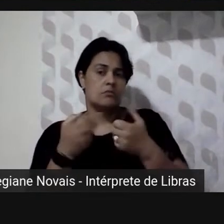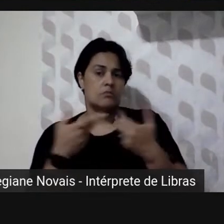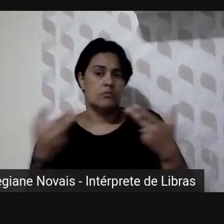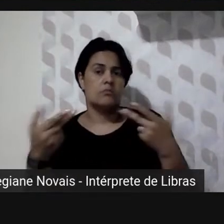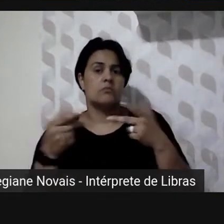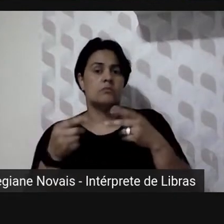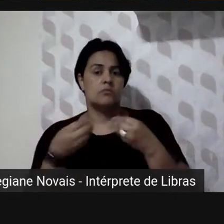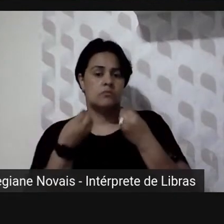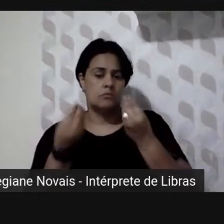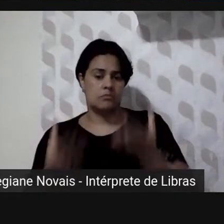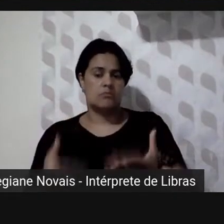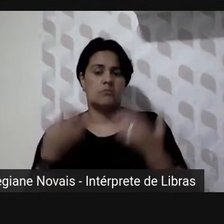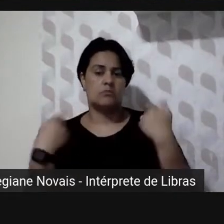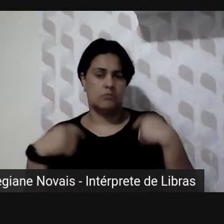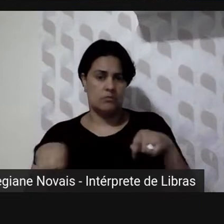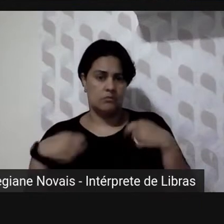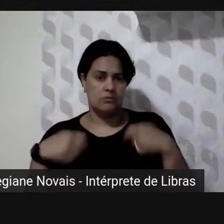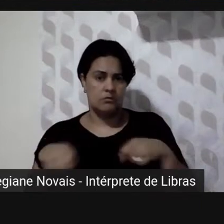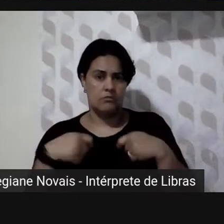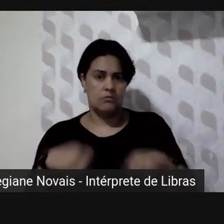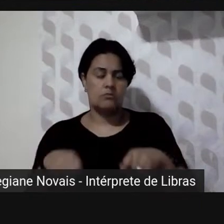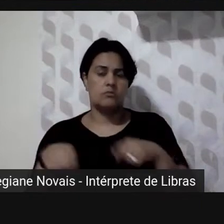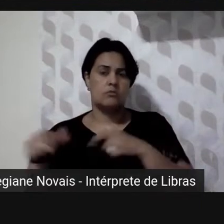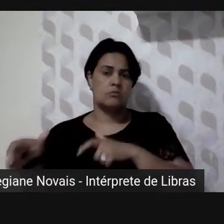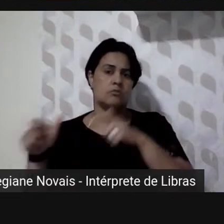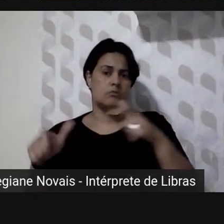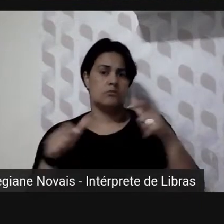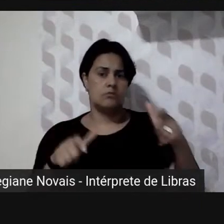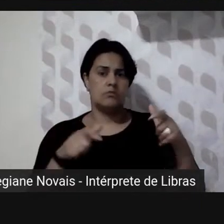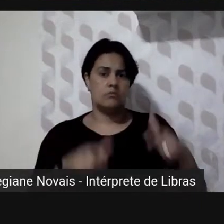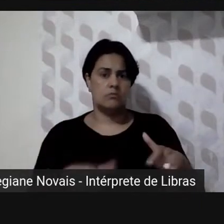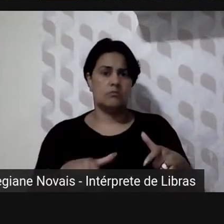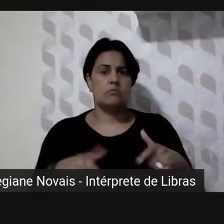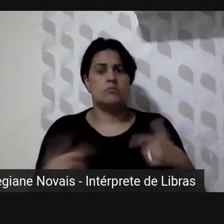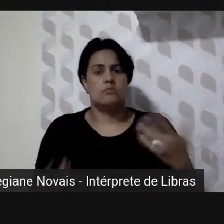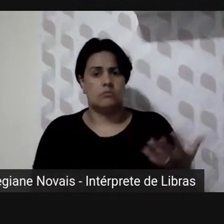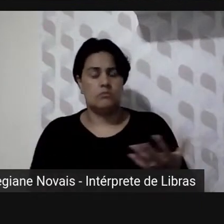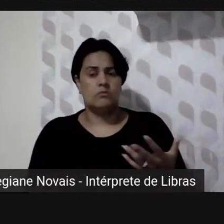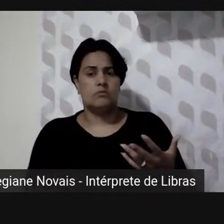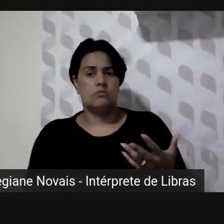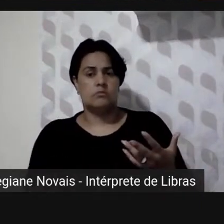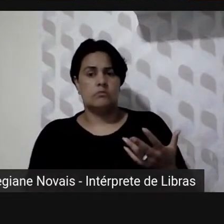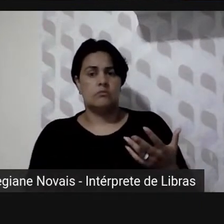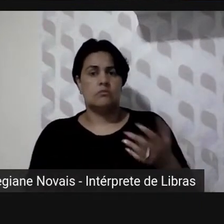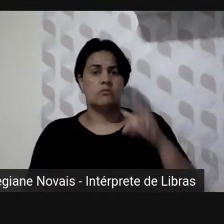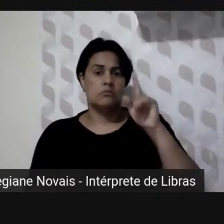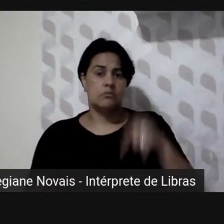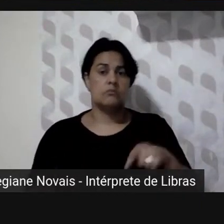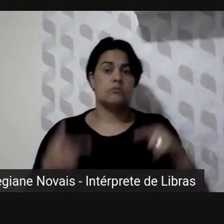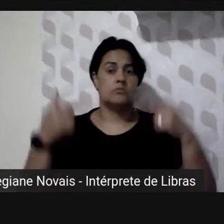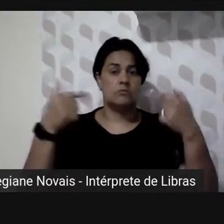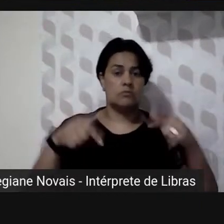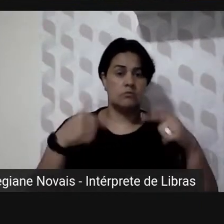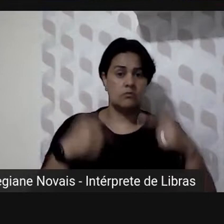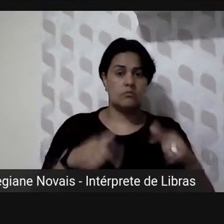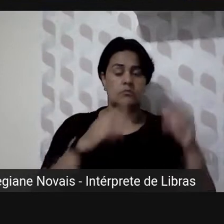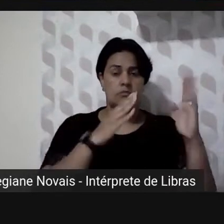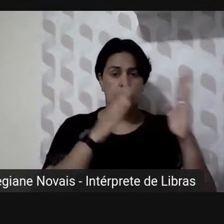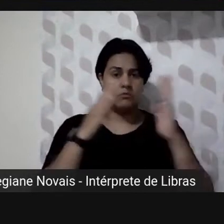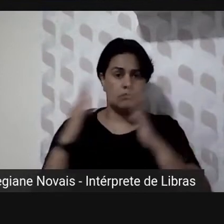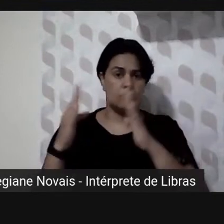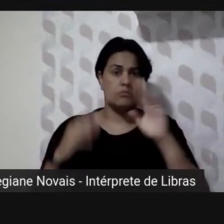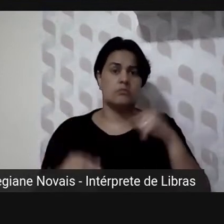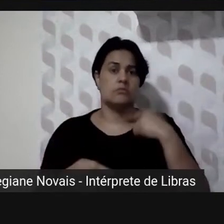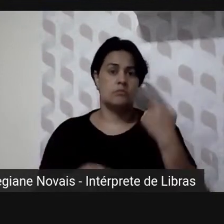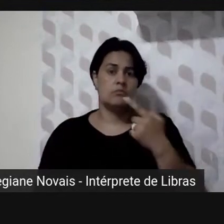demandas aos gabinetes dos parlamentares é um serviço que na biblioteconomia nós chamamos de disseminação